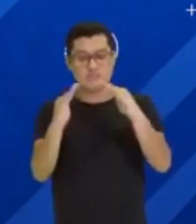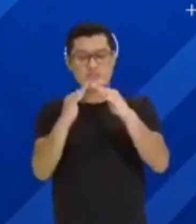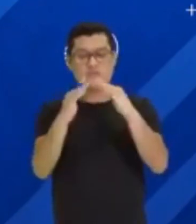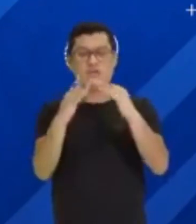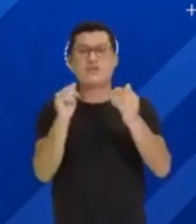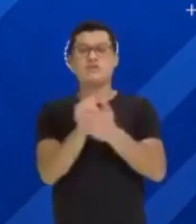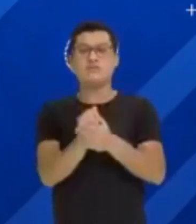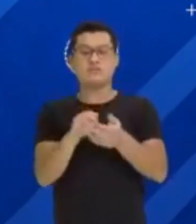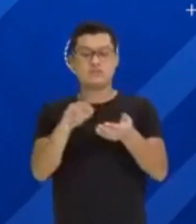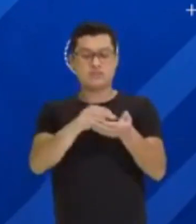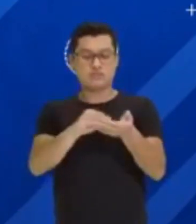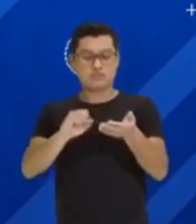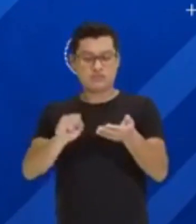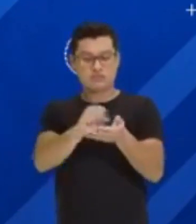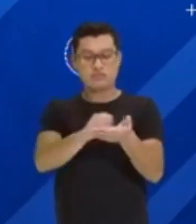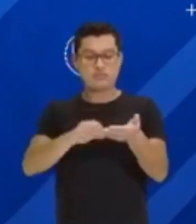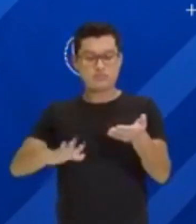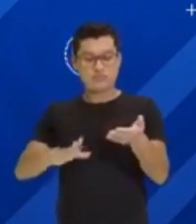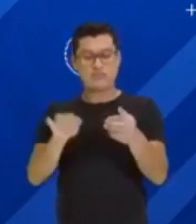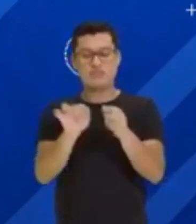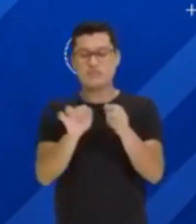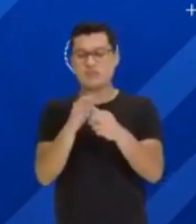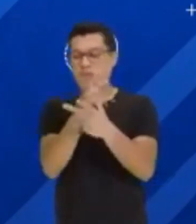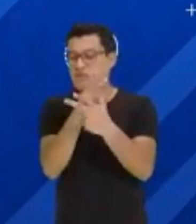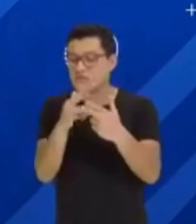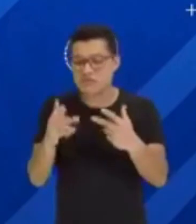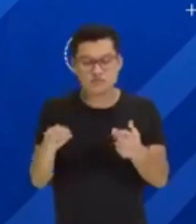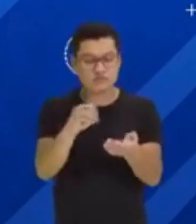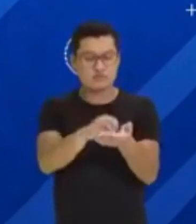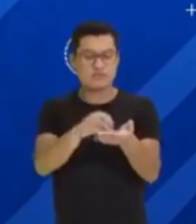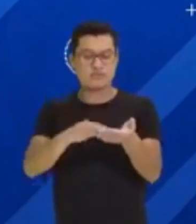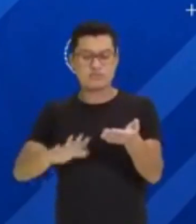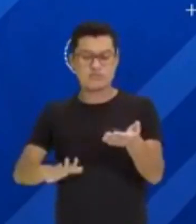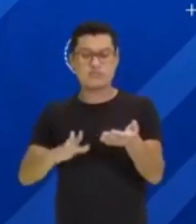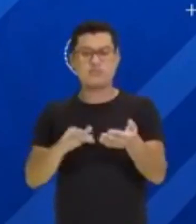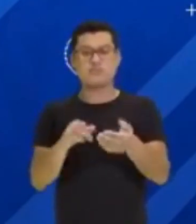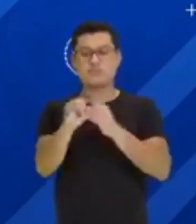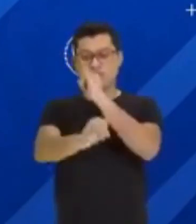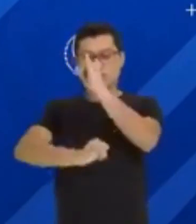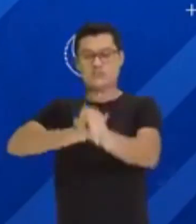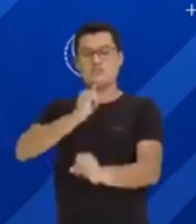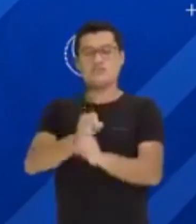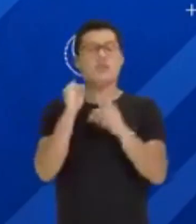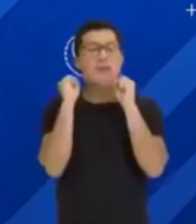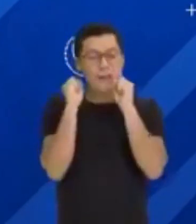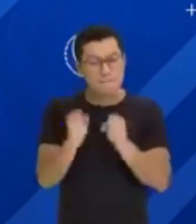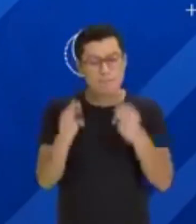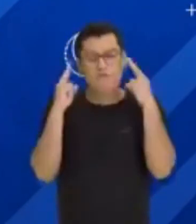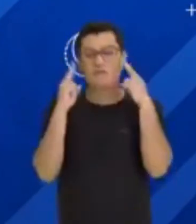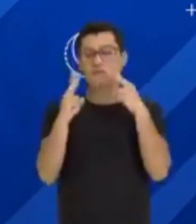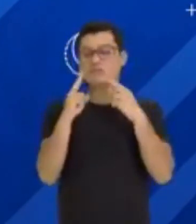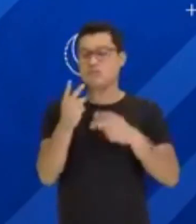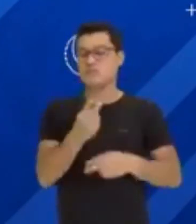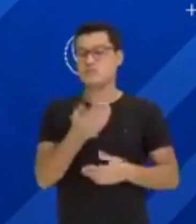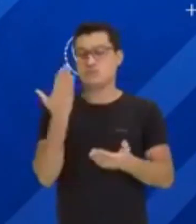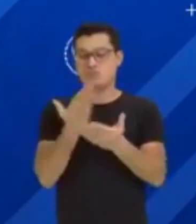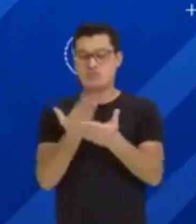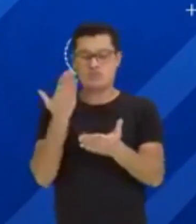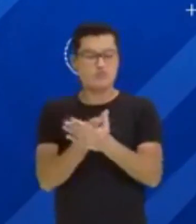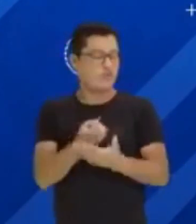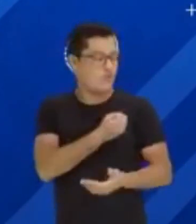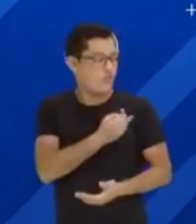Casa. Lá, você pode fazer vários exercícios online. Você pode rever as aulas